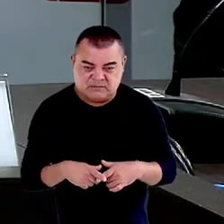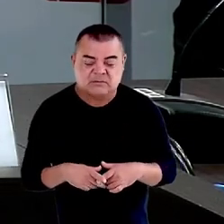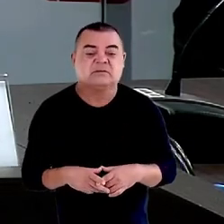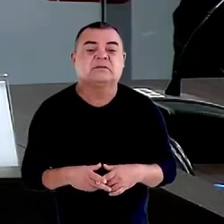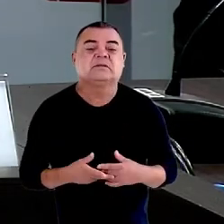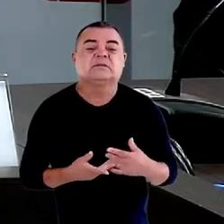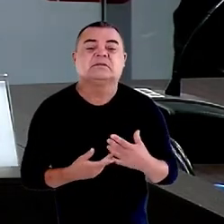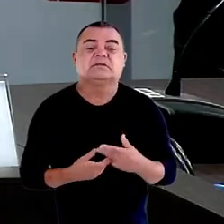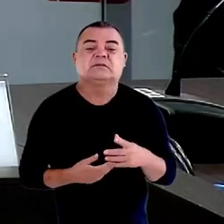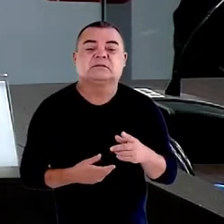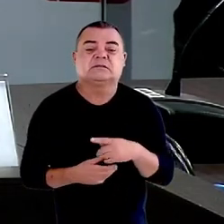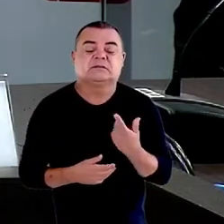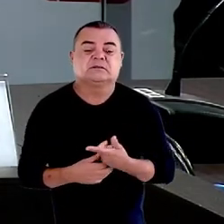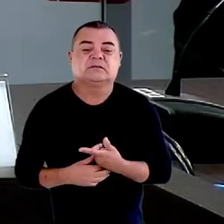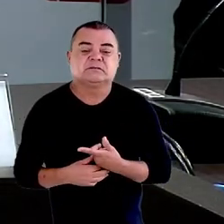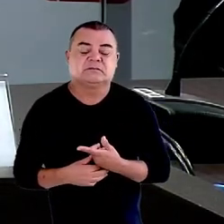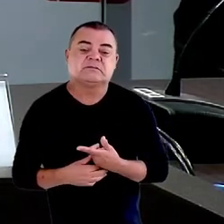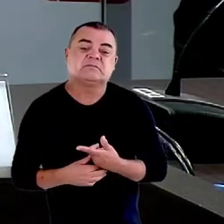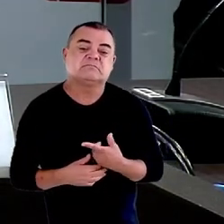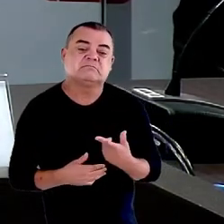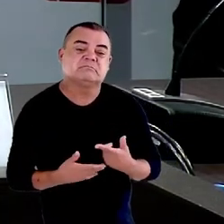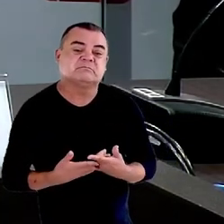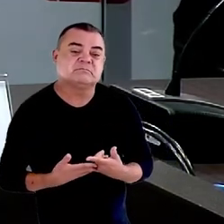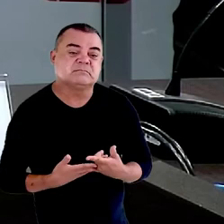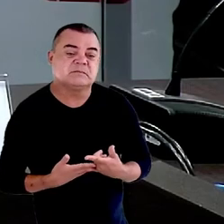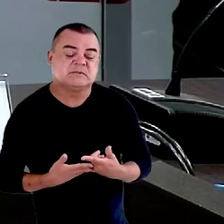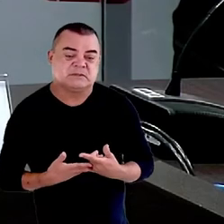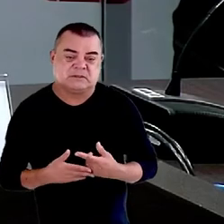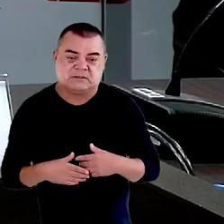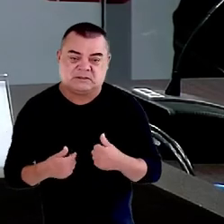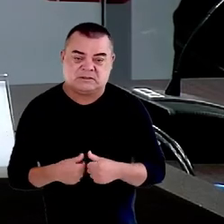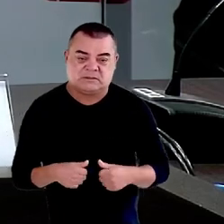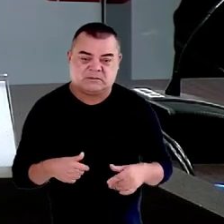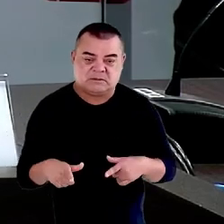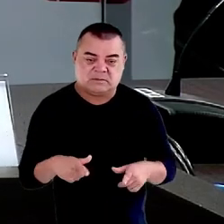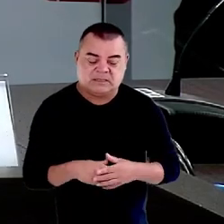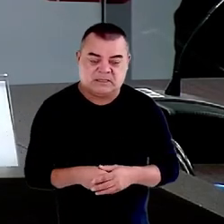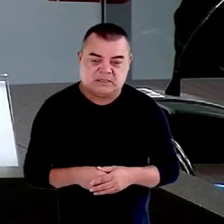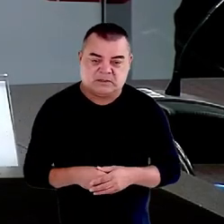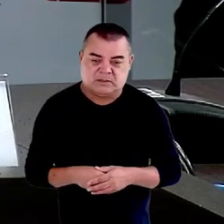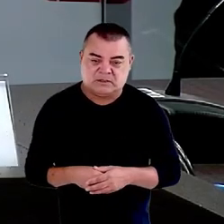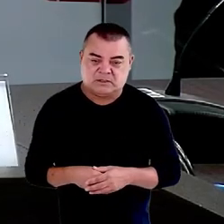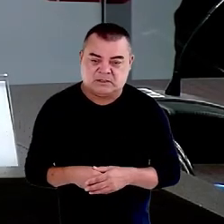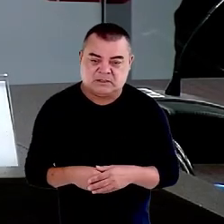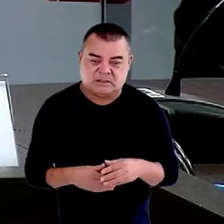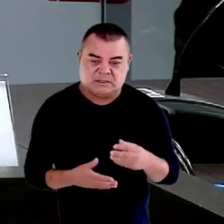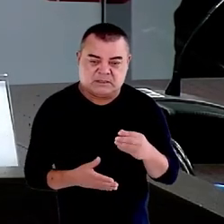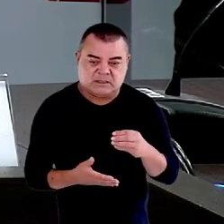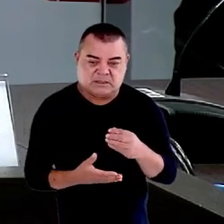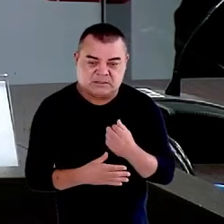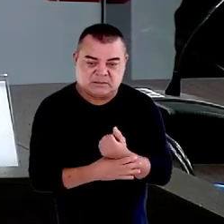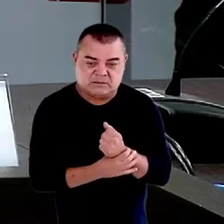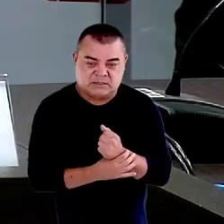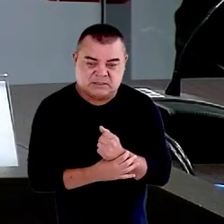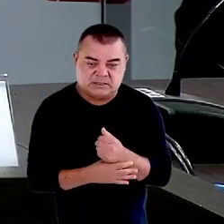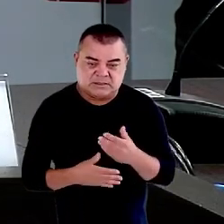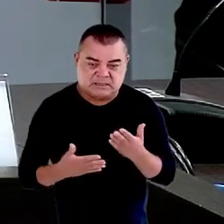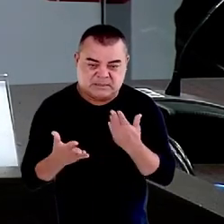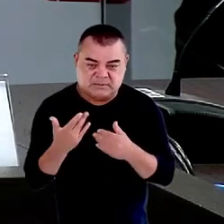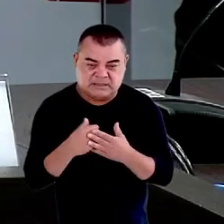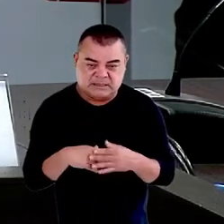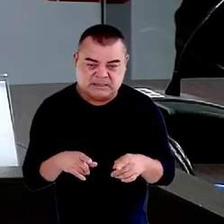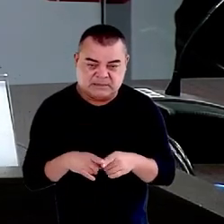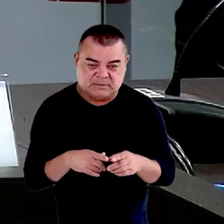a segurança alimentar, a fome e a situação de rua vai bater na outra ponta, na última